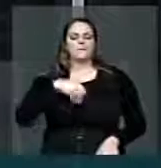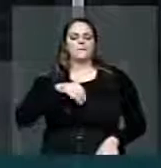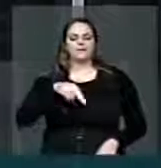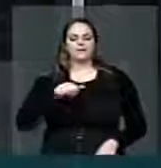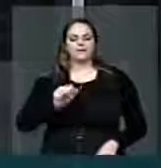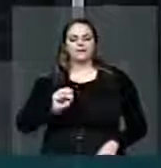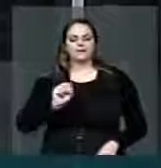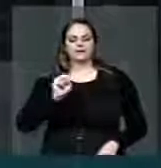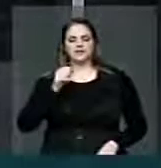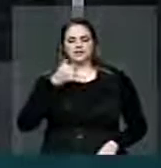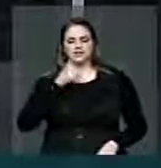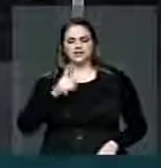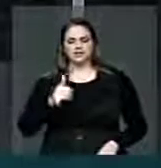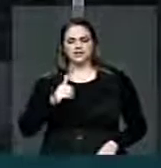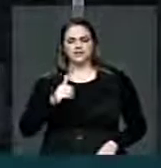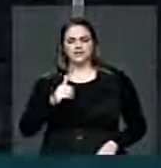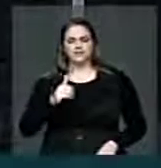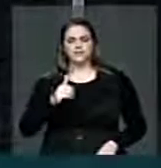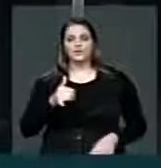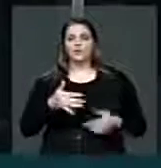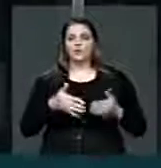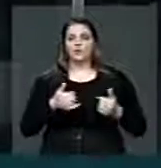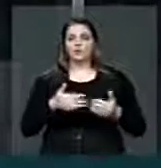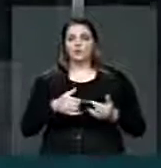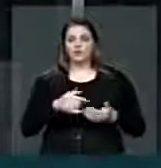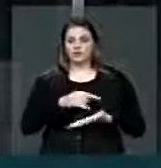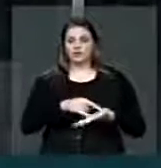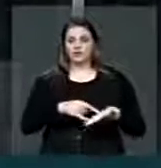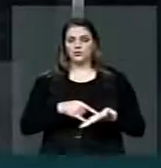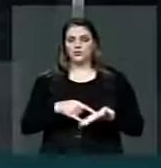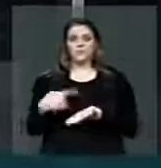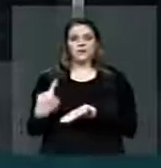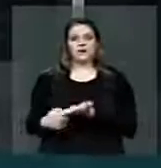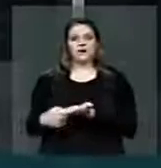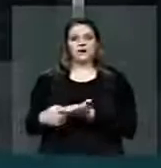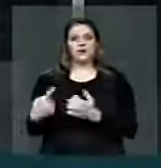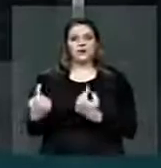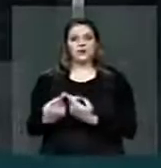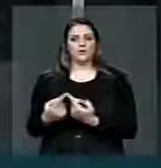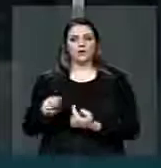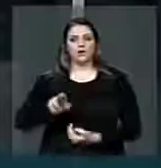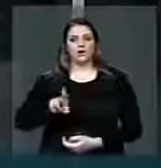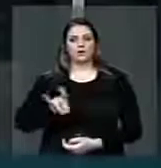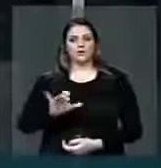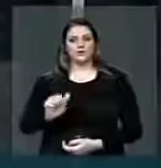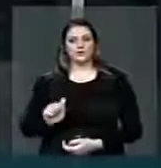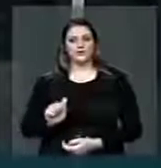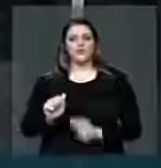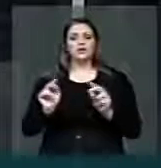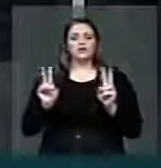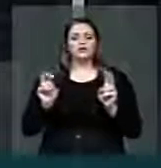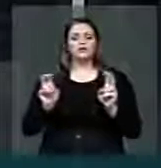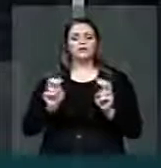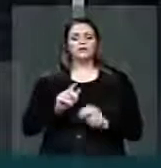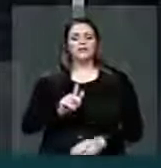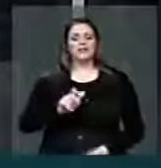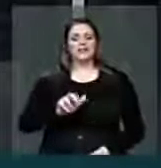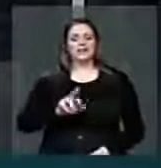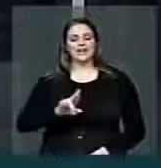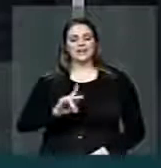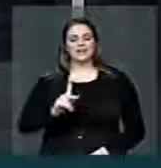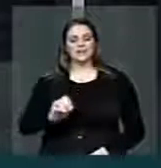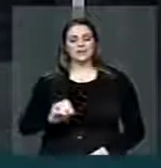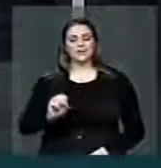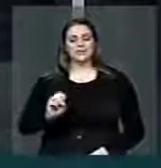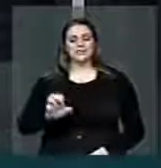Energia um requerimento de audiência pública sobre a situação do garimpo de Serra Pelada e dos quase